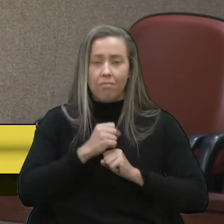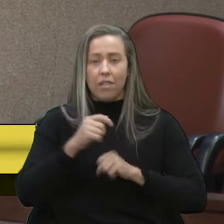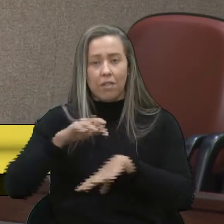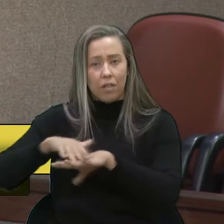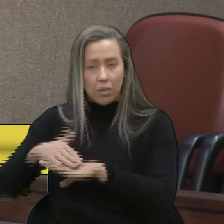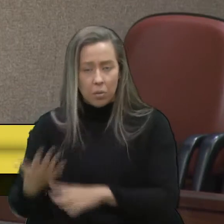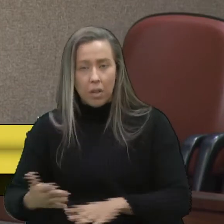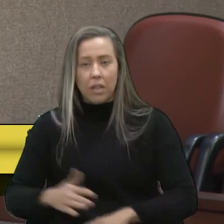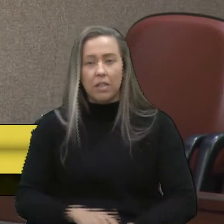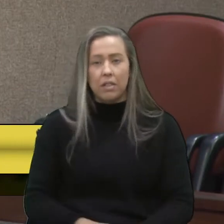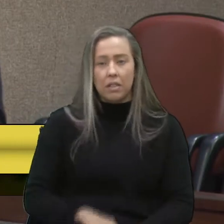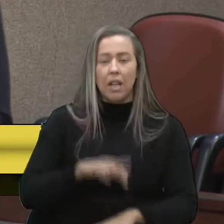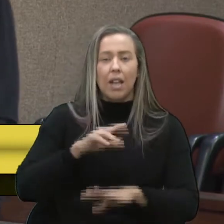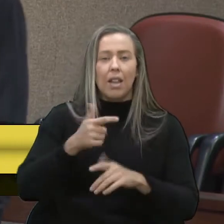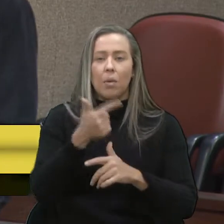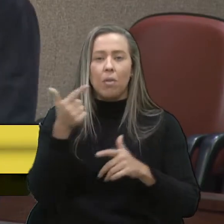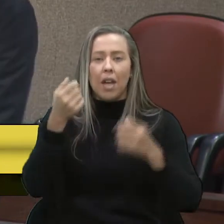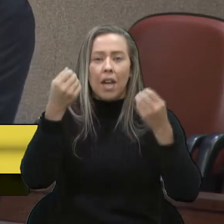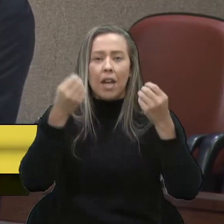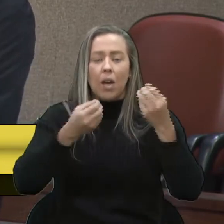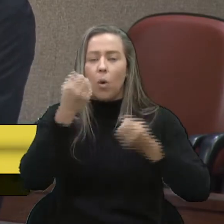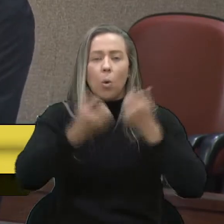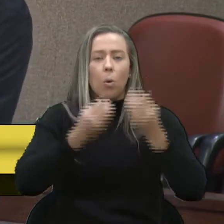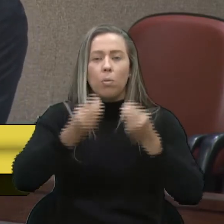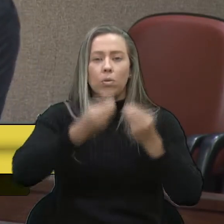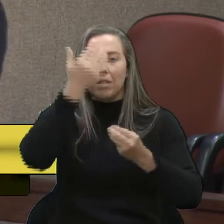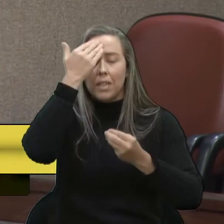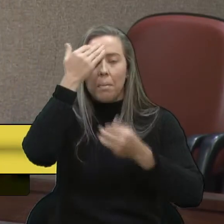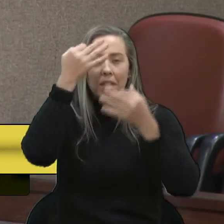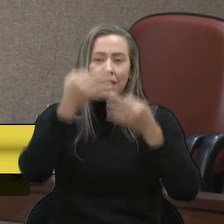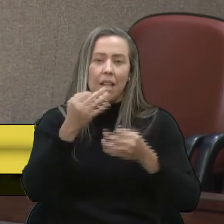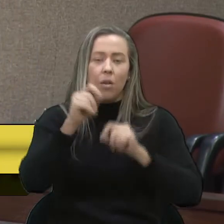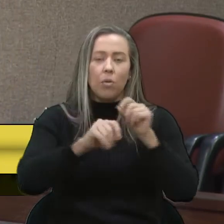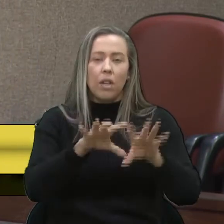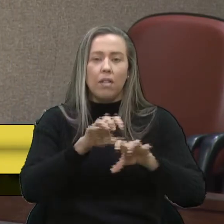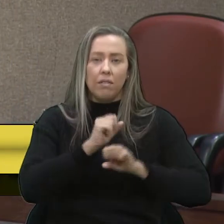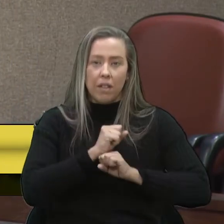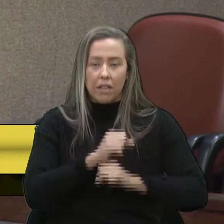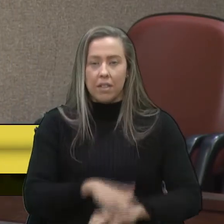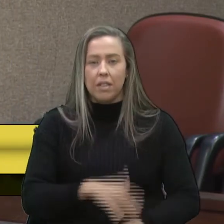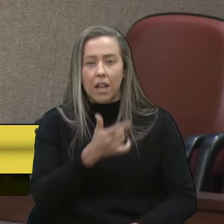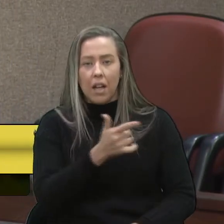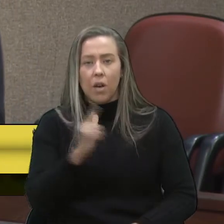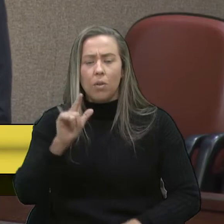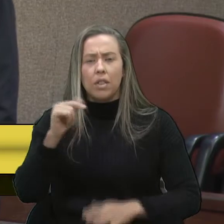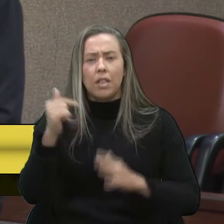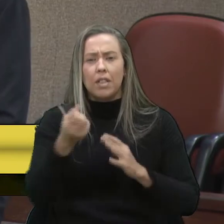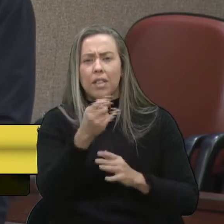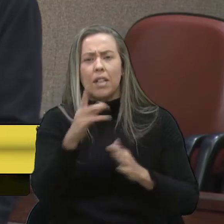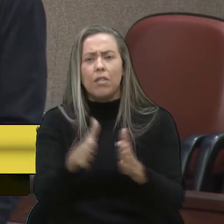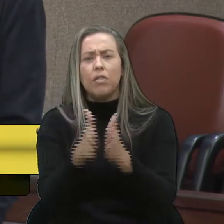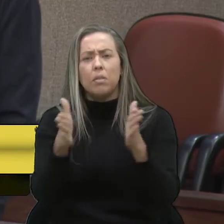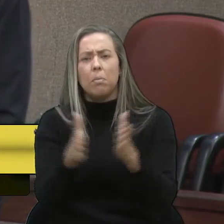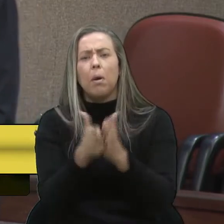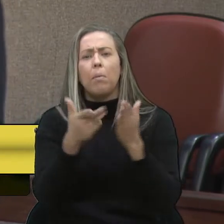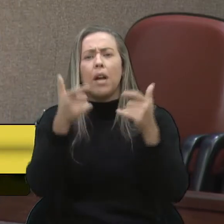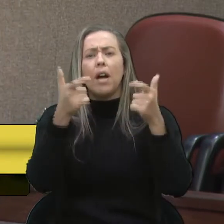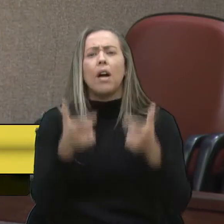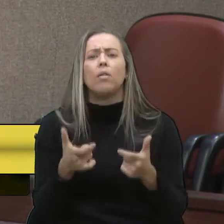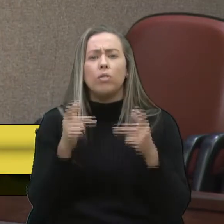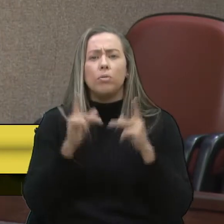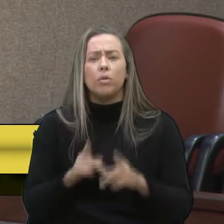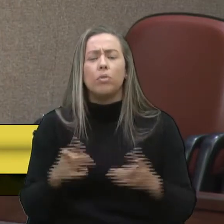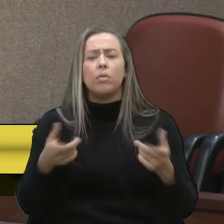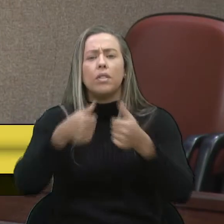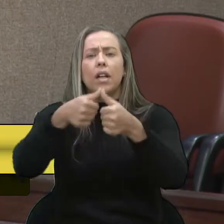não é uma doença aí que escolhe. Mas a outra constatação que eu queria fazer é se ele fosse pobre, onde essa pessoa estaria